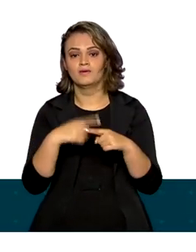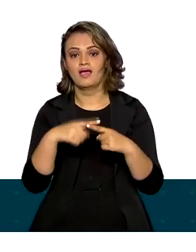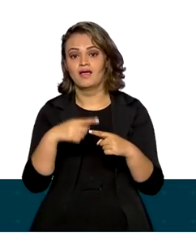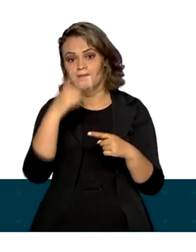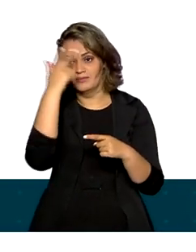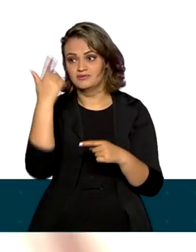precisam da UTI.